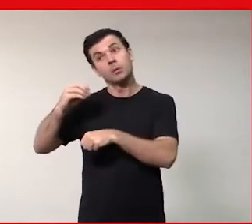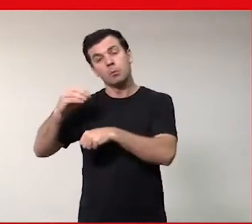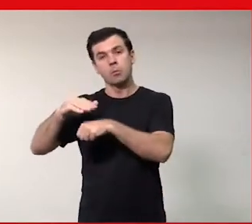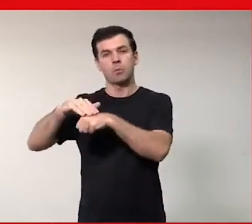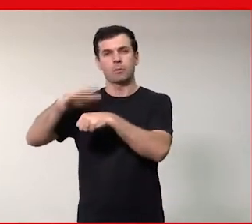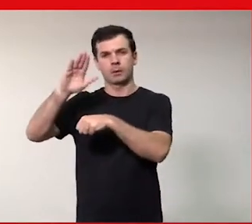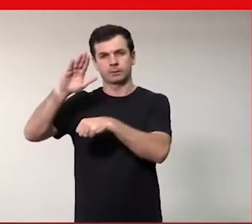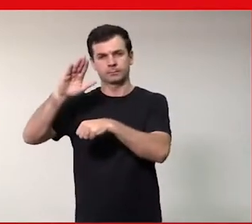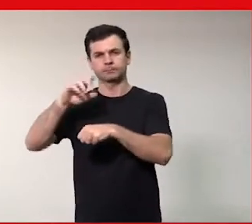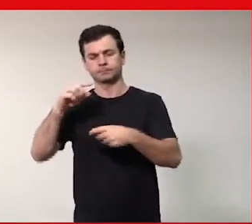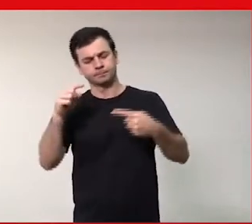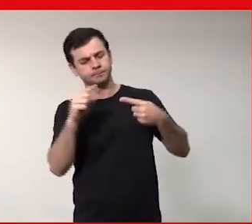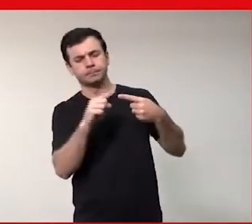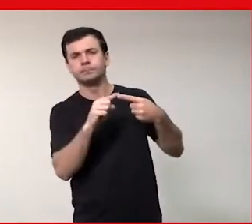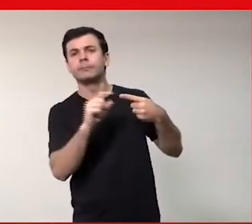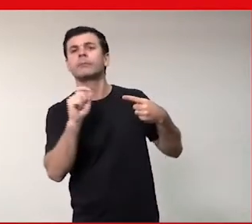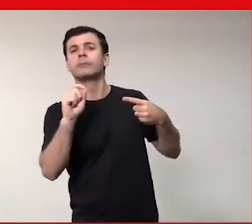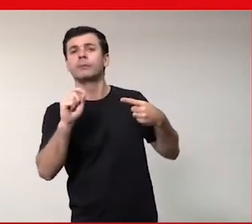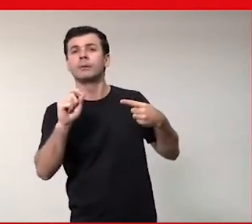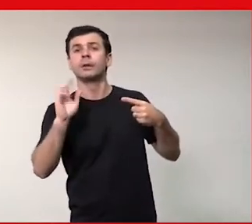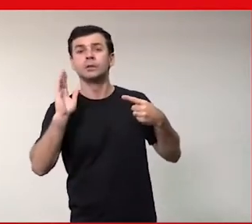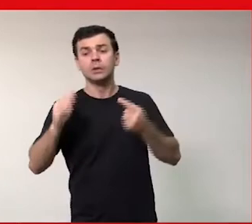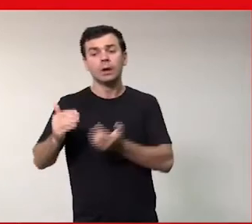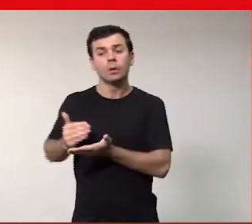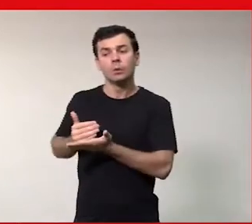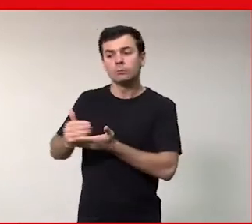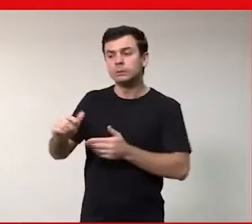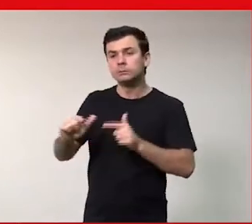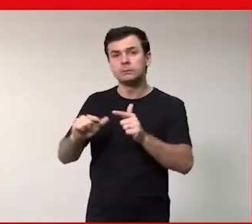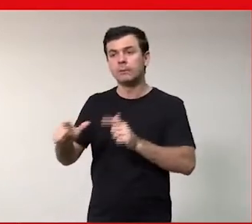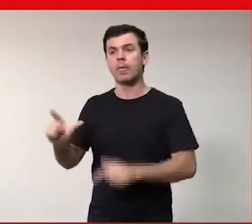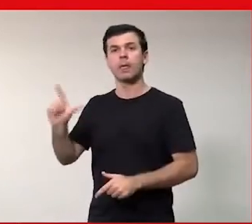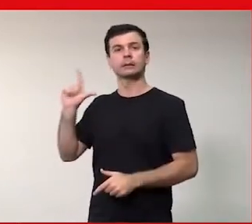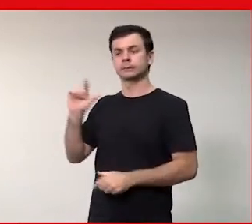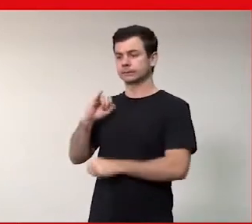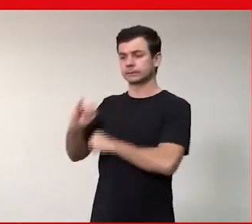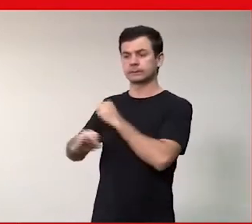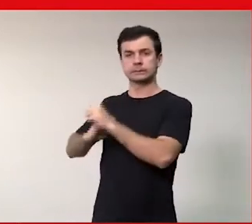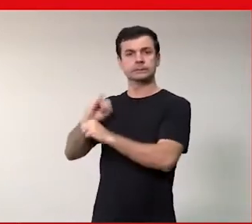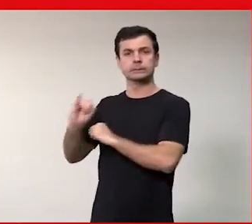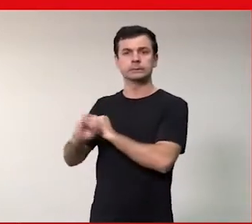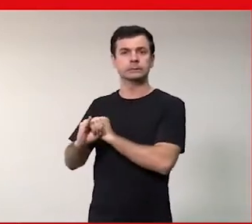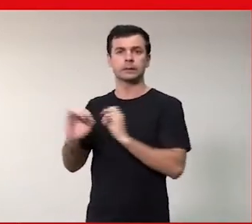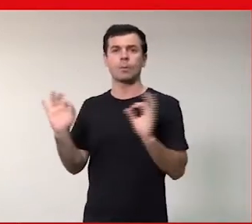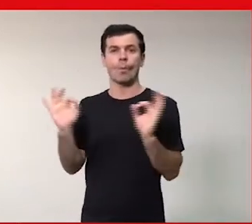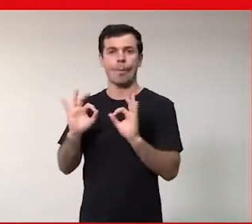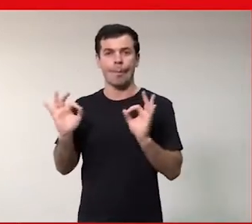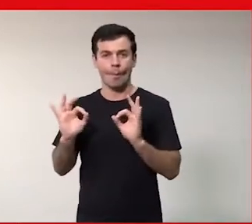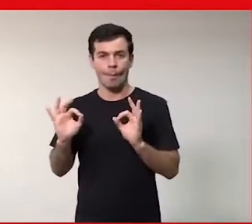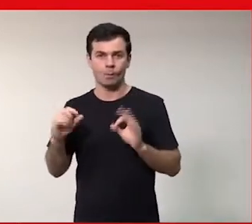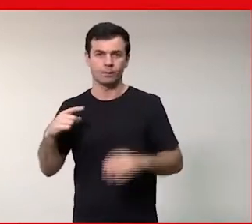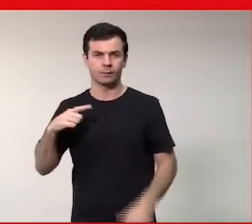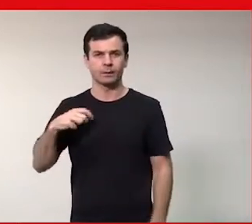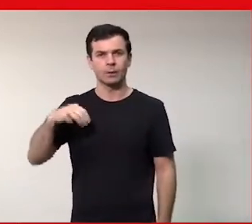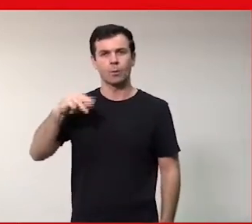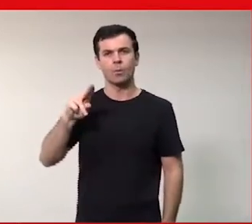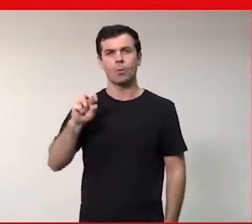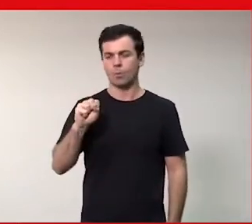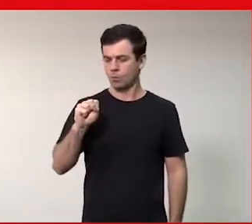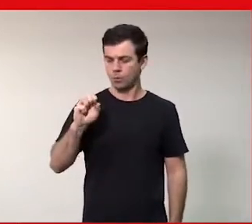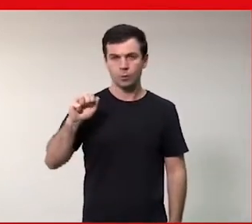é uma geração que começou a trabalhar quando não tinha internet. Eu fui usuária do Mosaic, que era um